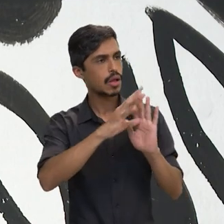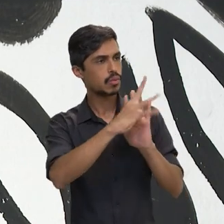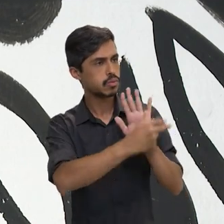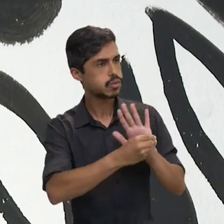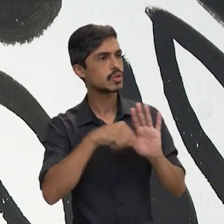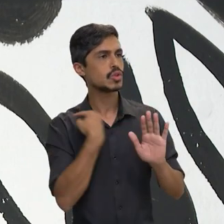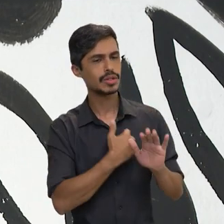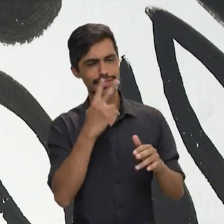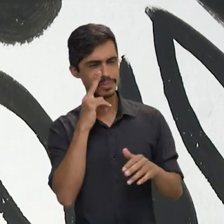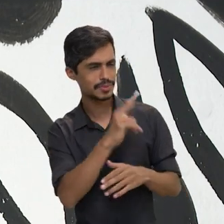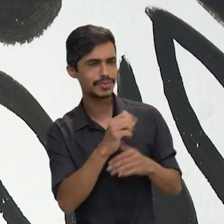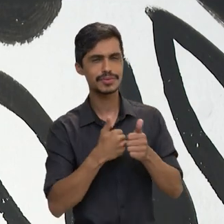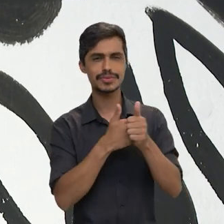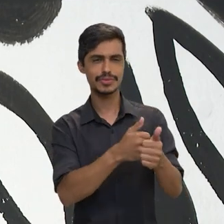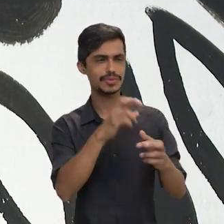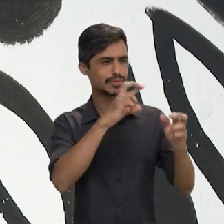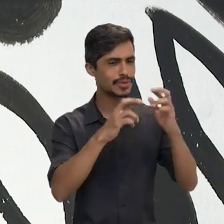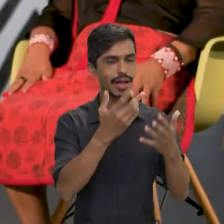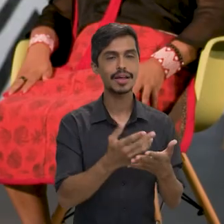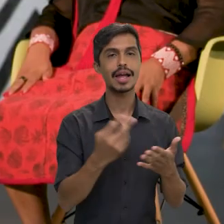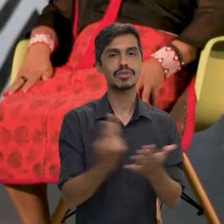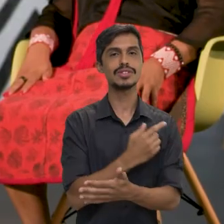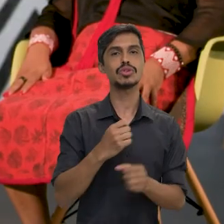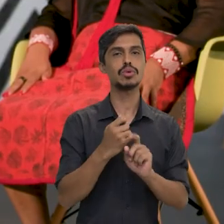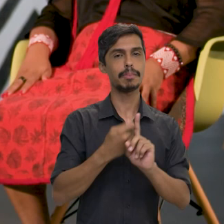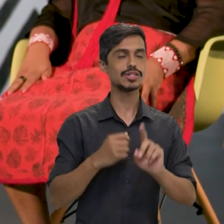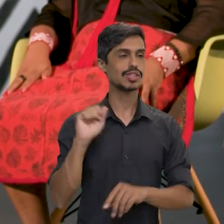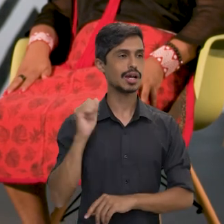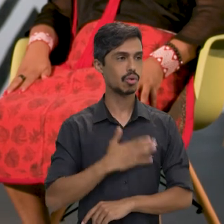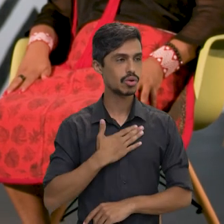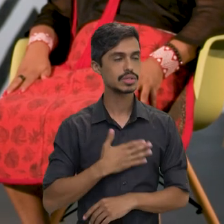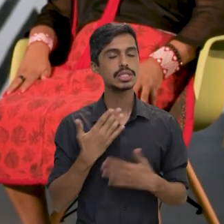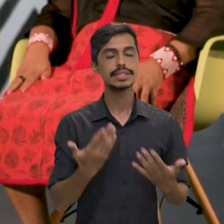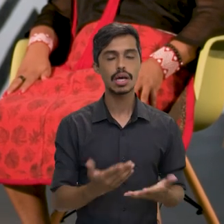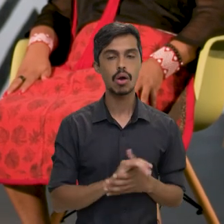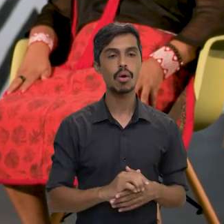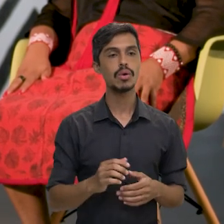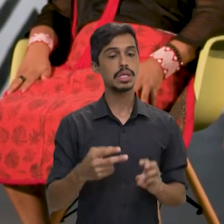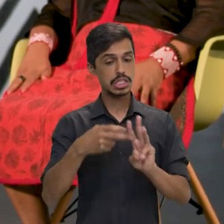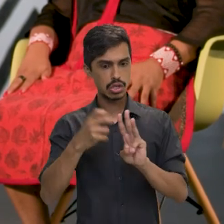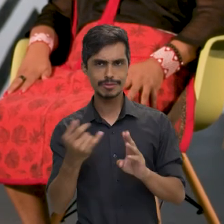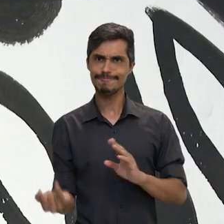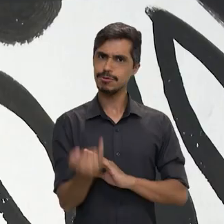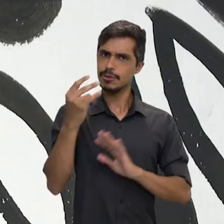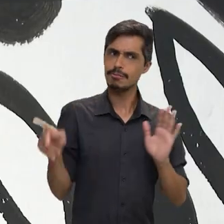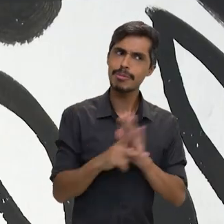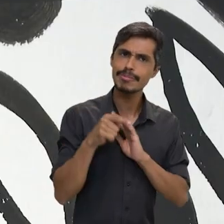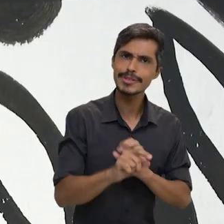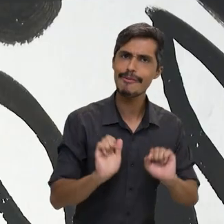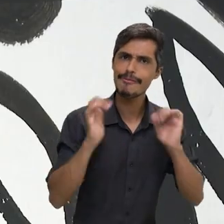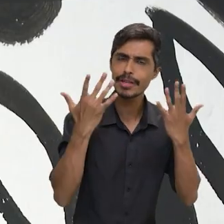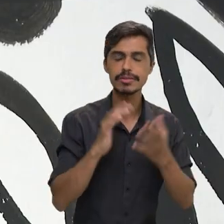por sinal, nós acompanhamos. E realizado em agosto. E os indígenas foram ali peça fundamental,